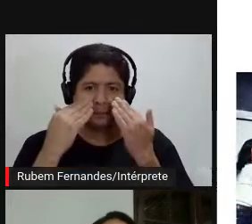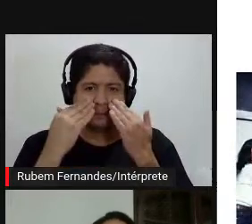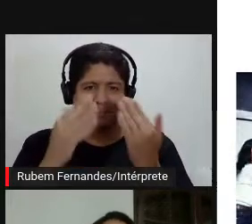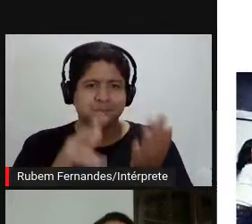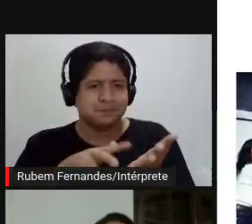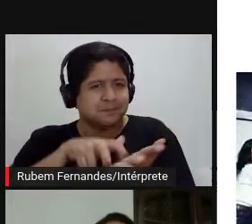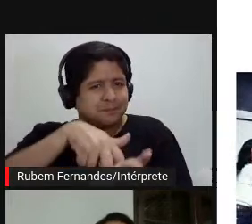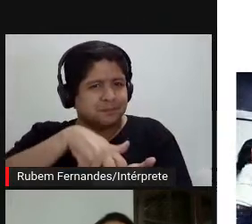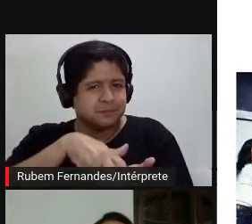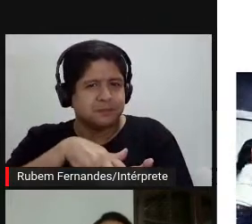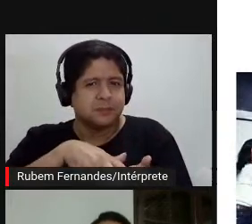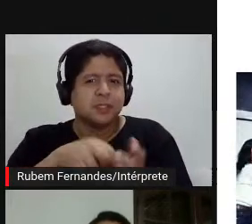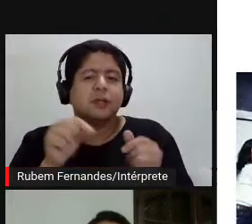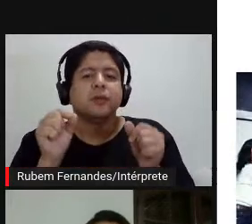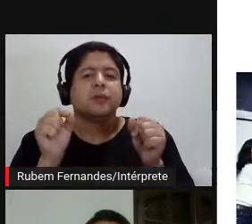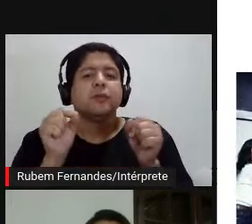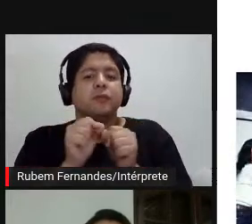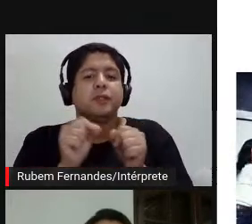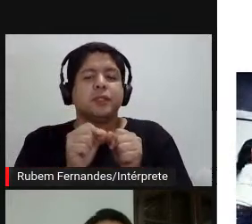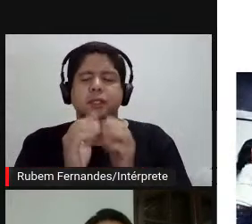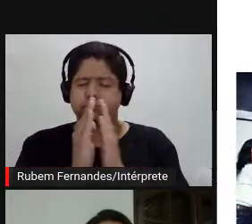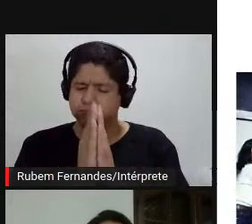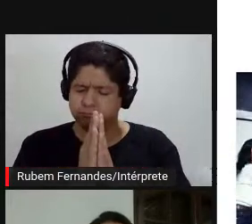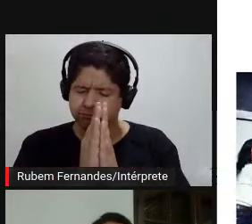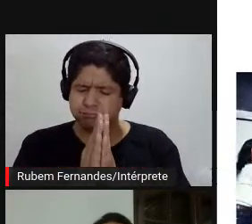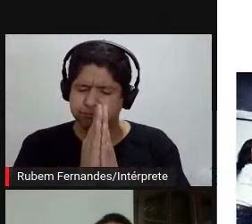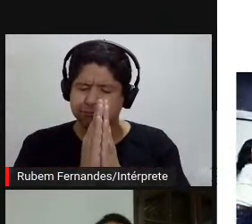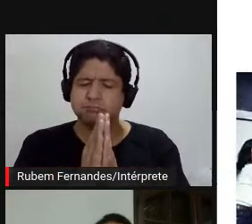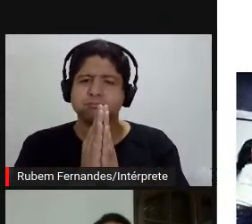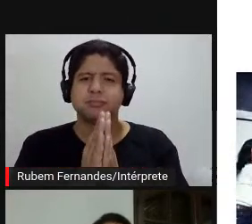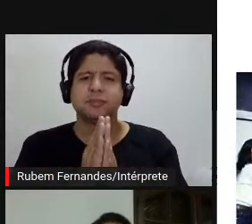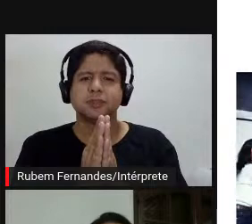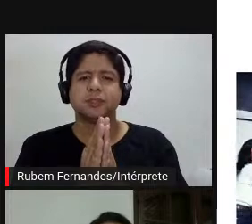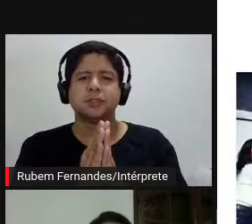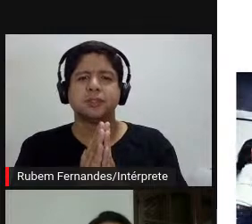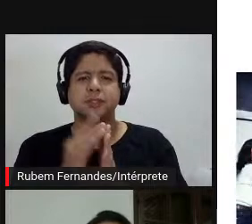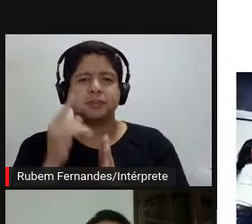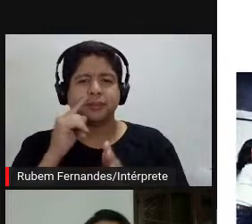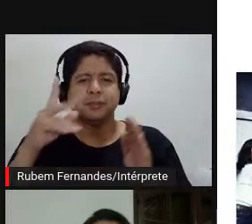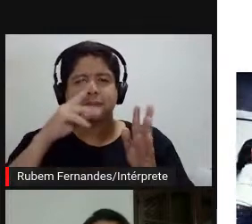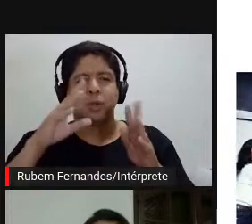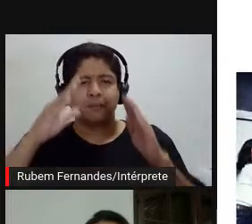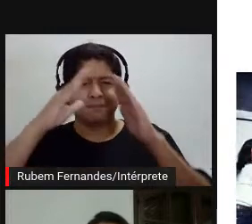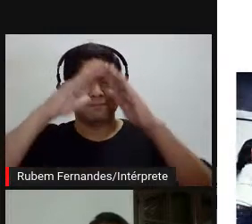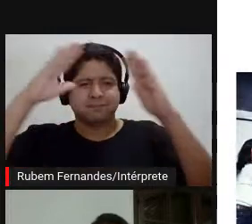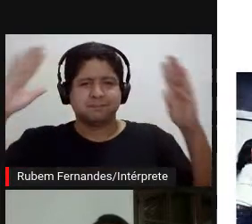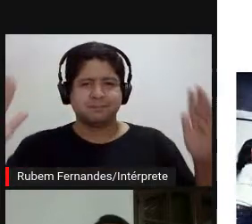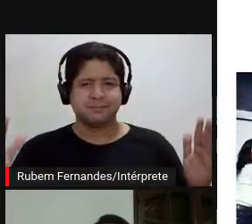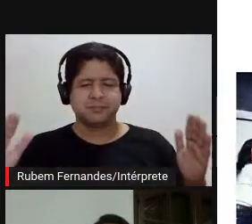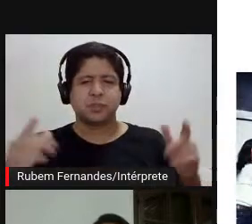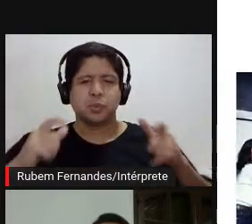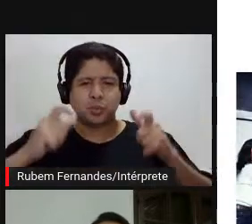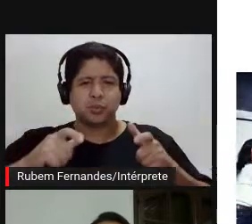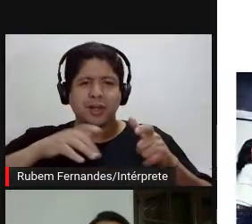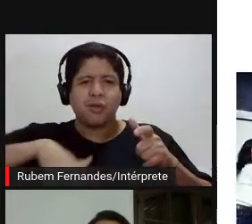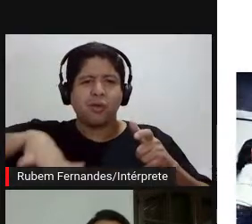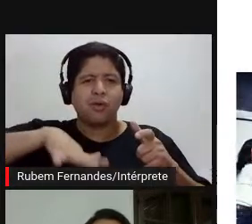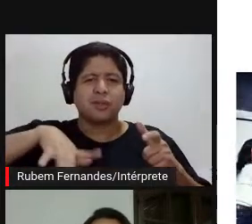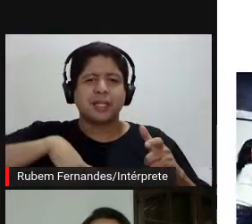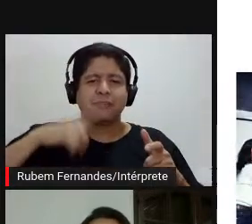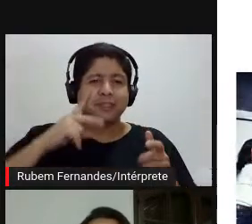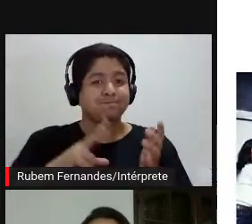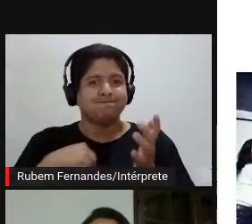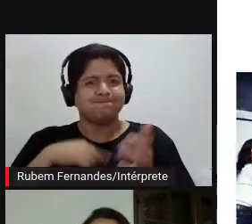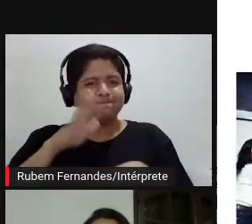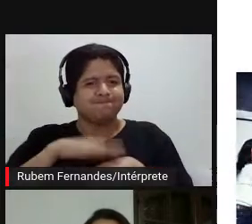para fazer uma reza aqui para esse mausoléu aqui, onde esse objeto